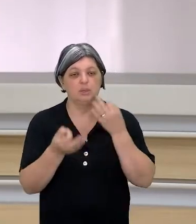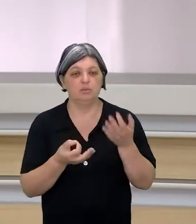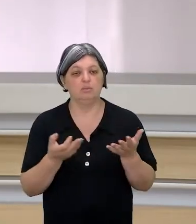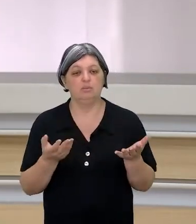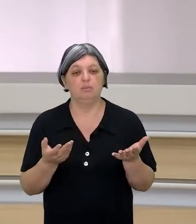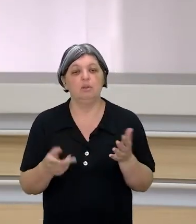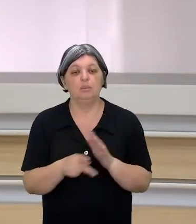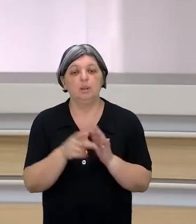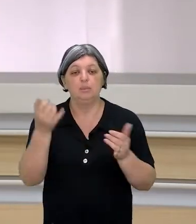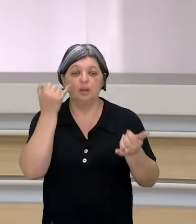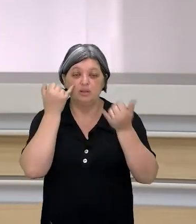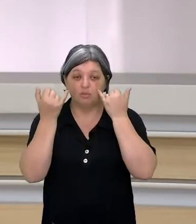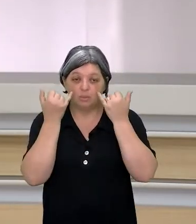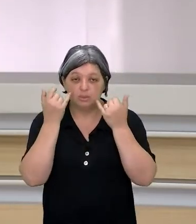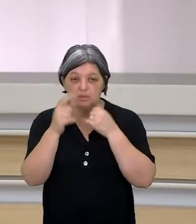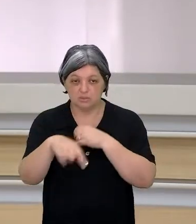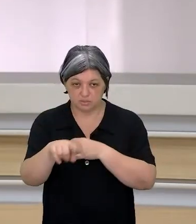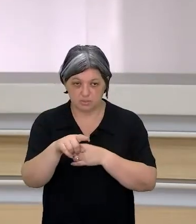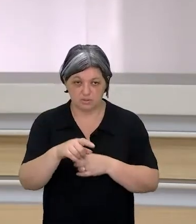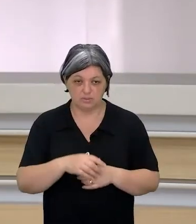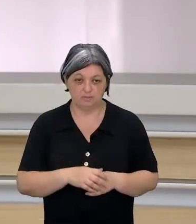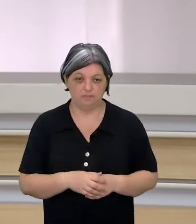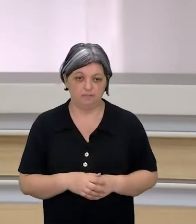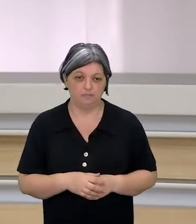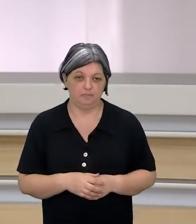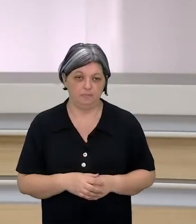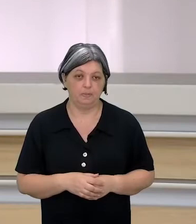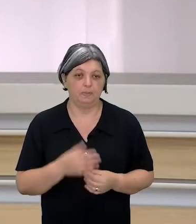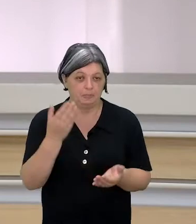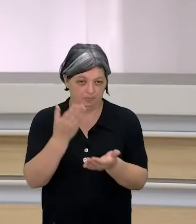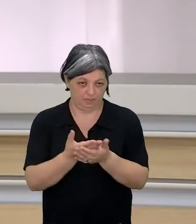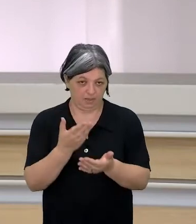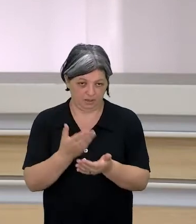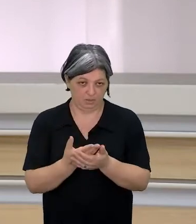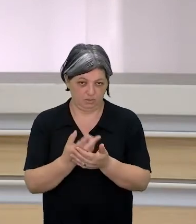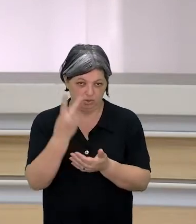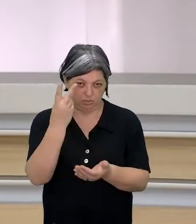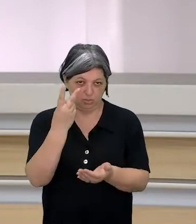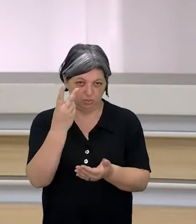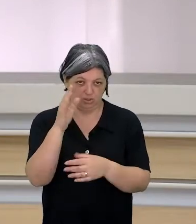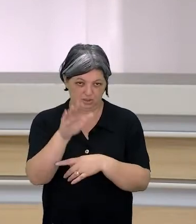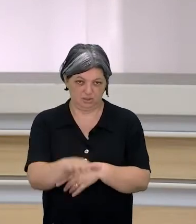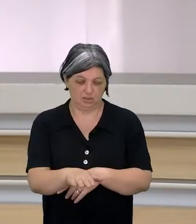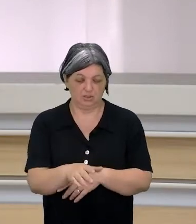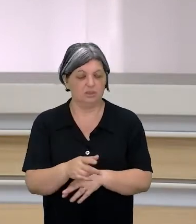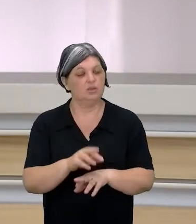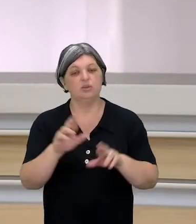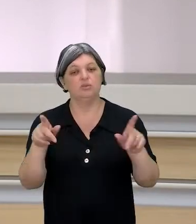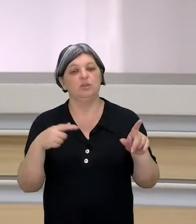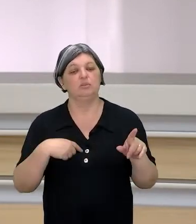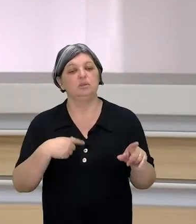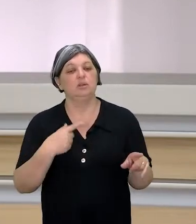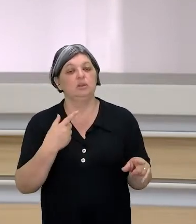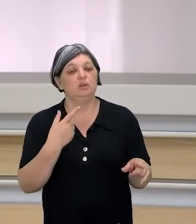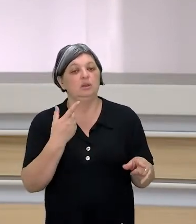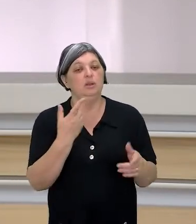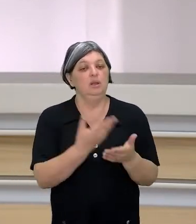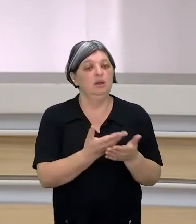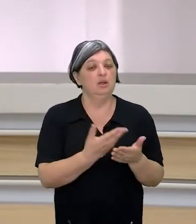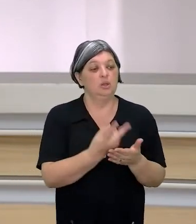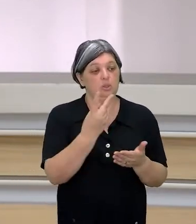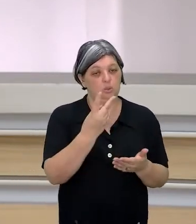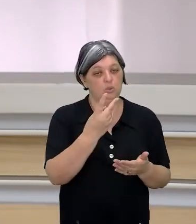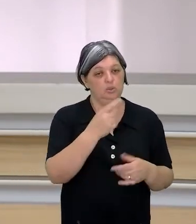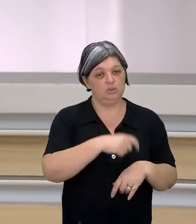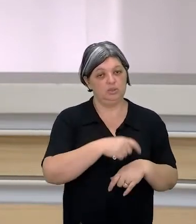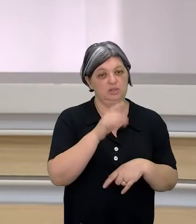informar você que a sua aula é duas horas da tarde, é diferente de informar você que a sua aula é duas horas da tarde, mas que talvez